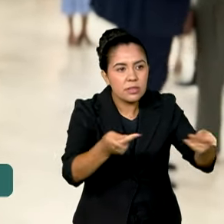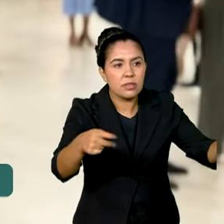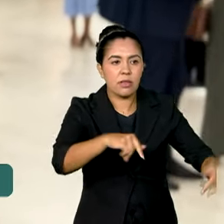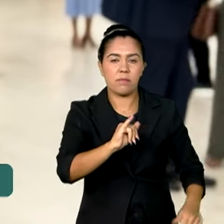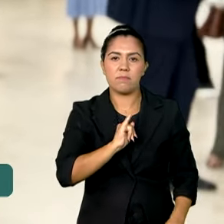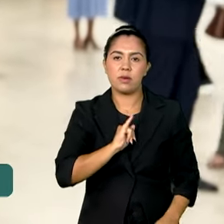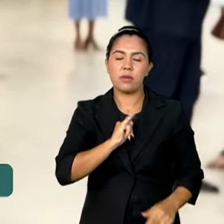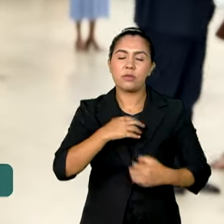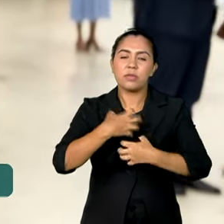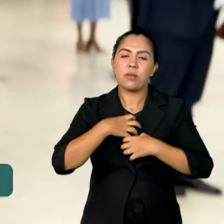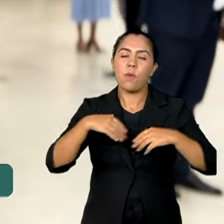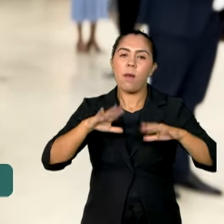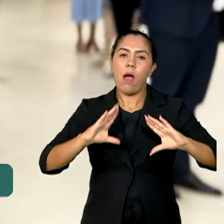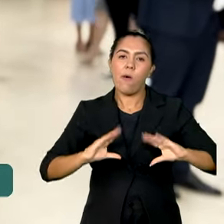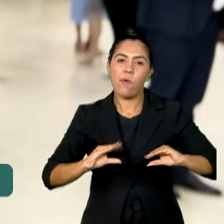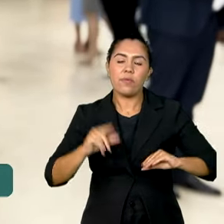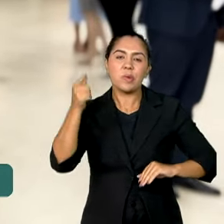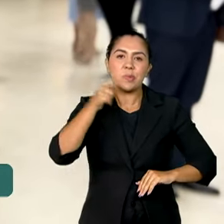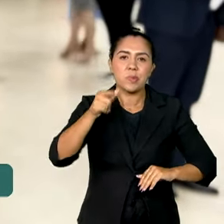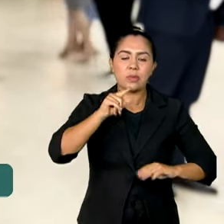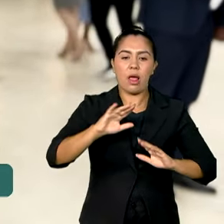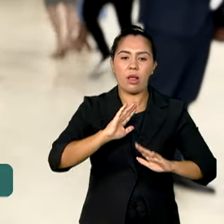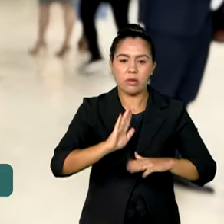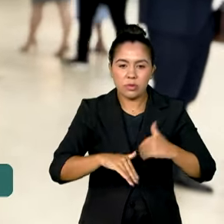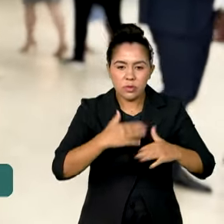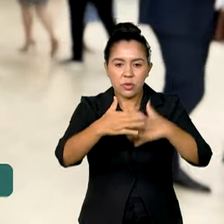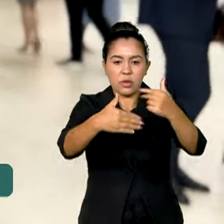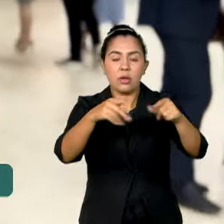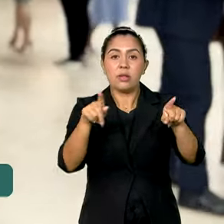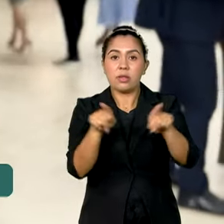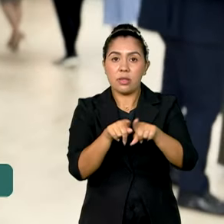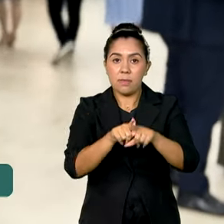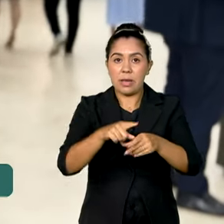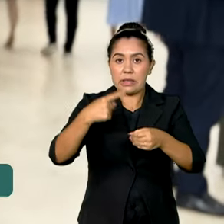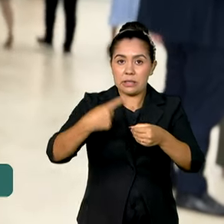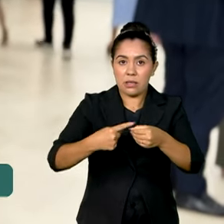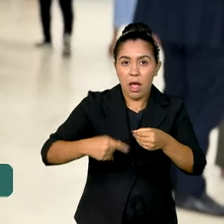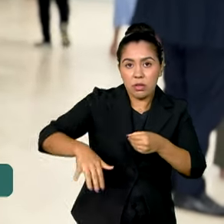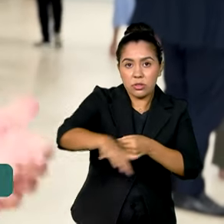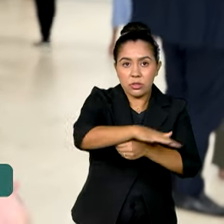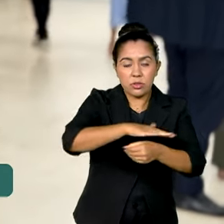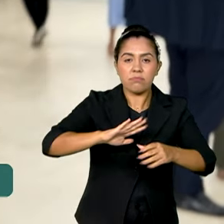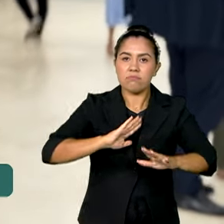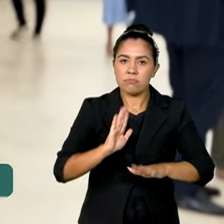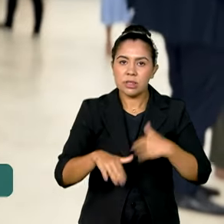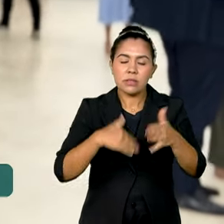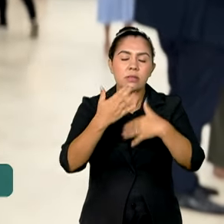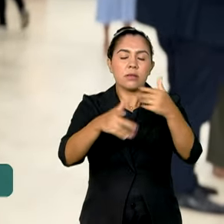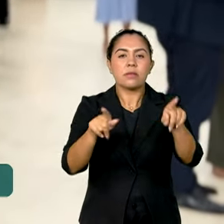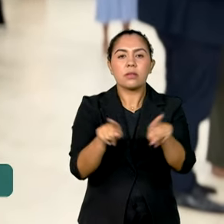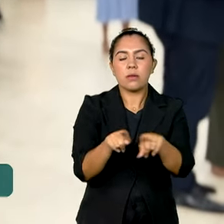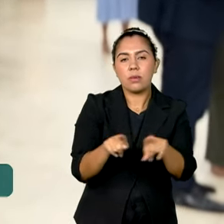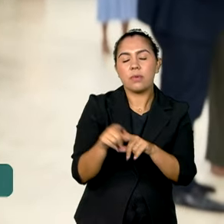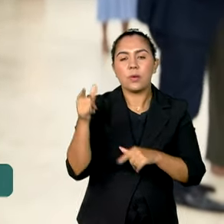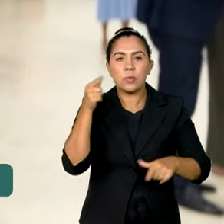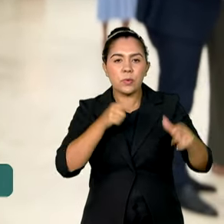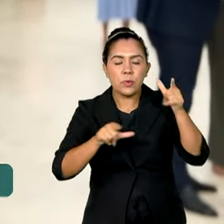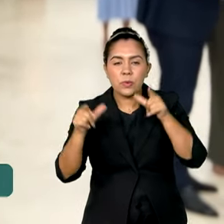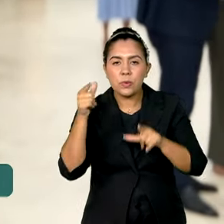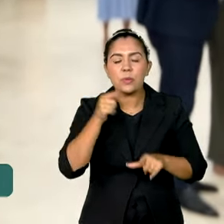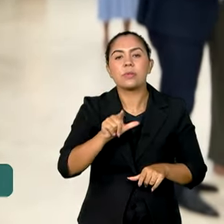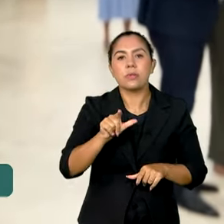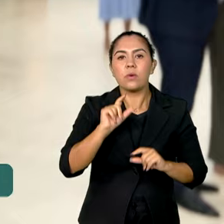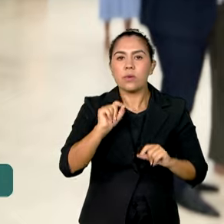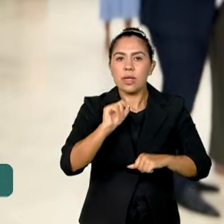conforto. Isso ajuda no desenvolvimento, no crescimento da cidade e de toda a região e vai fazendo com que cada vez mais